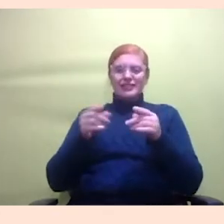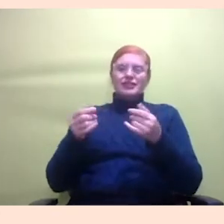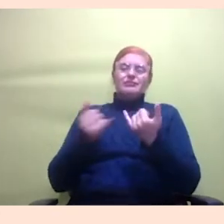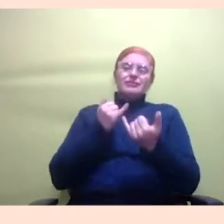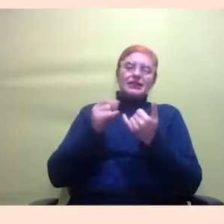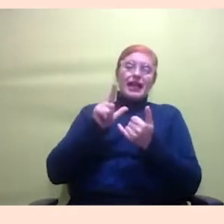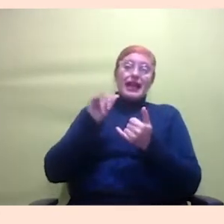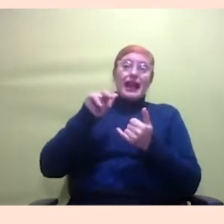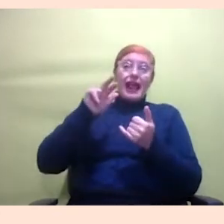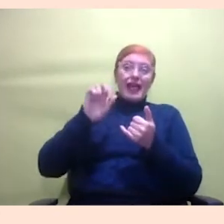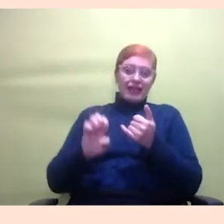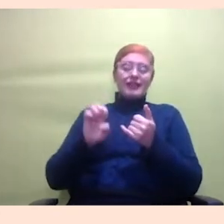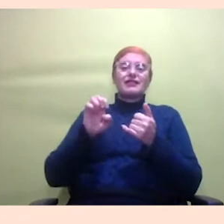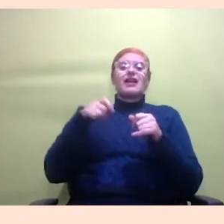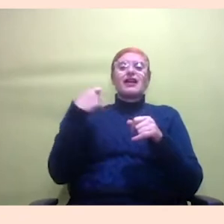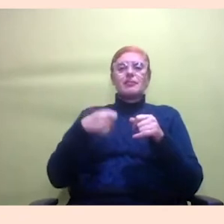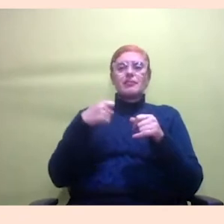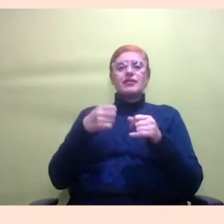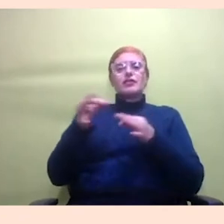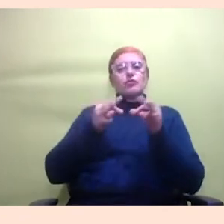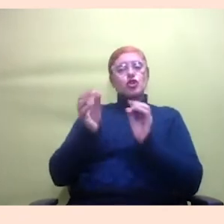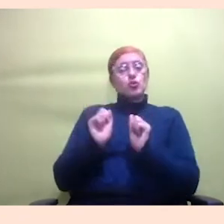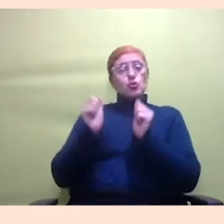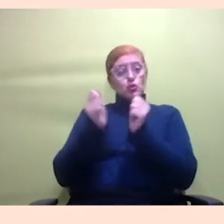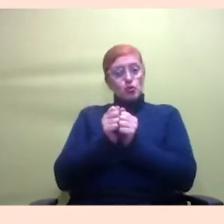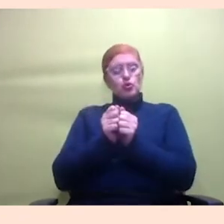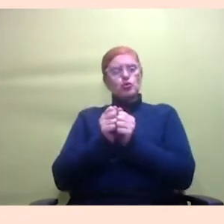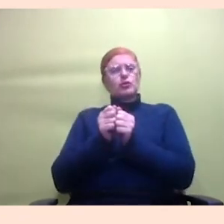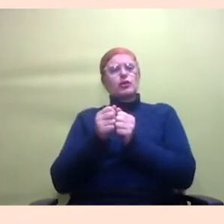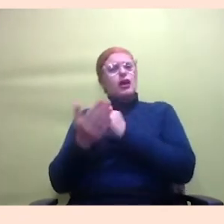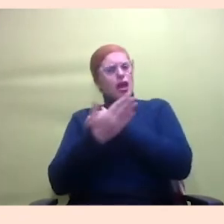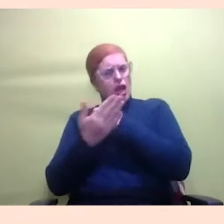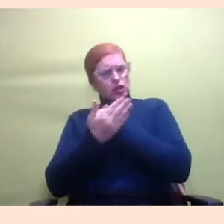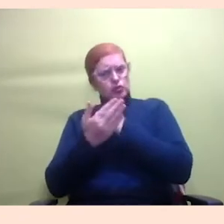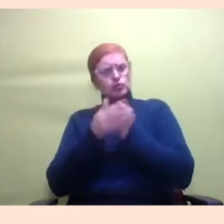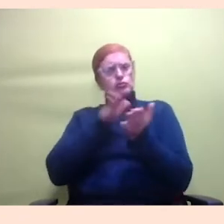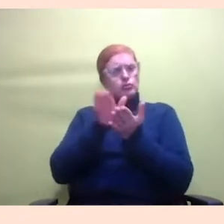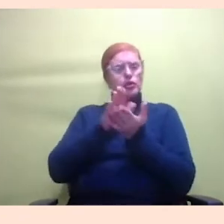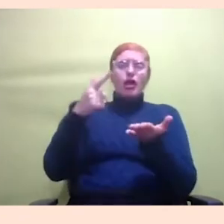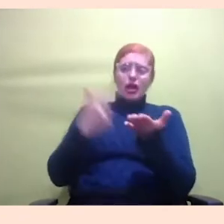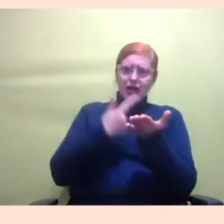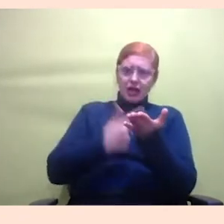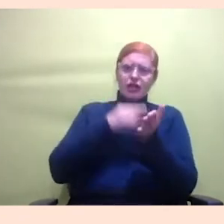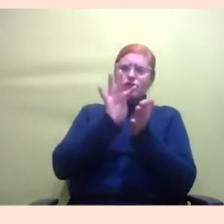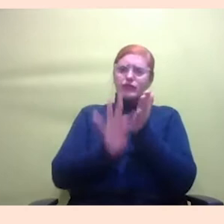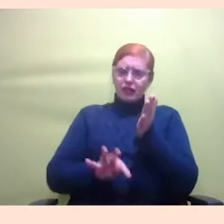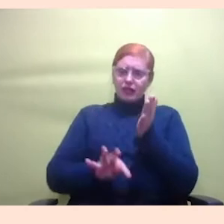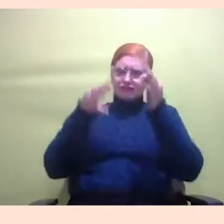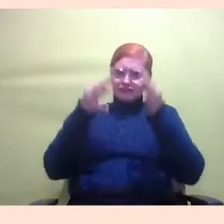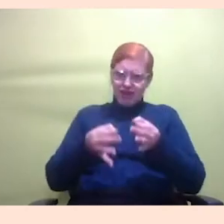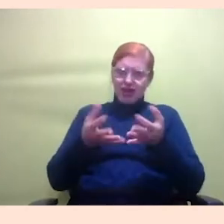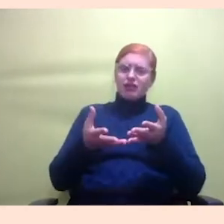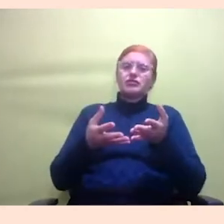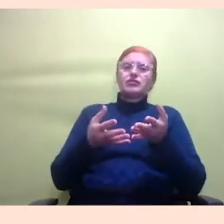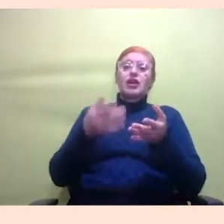adequar um texto que a gente fez para o Tamo Juntas para publicar um livro se uma outra pessoa chega com uma demanda parecida